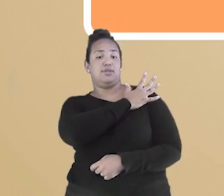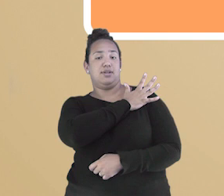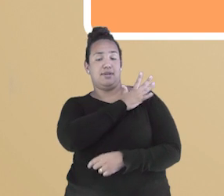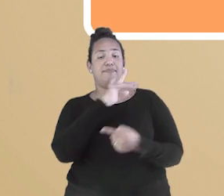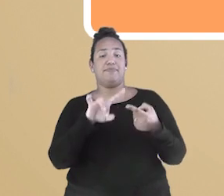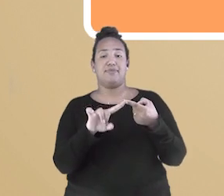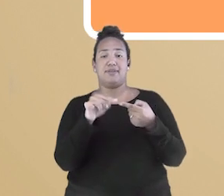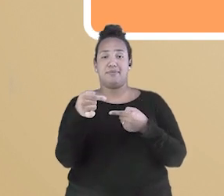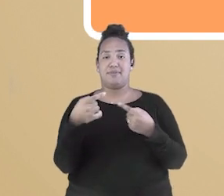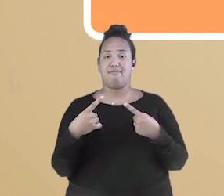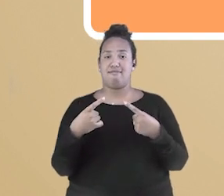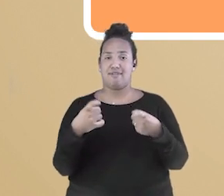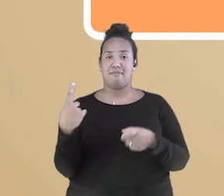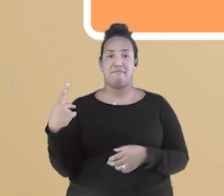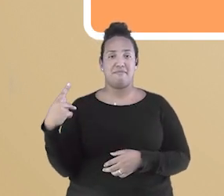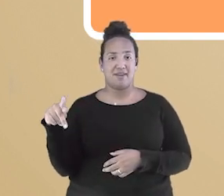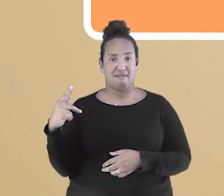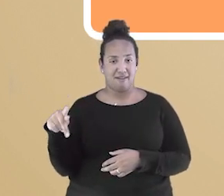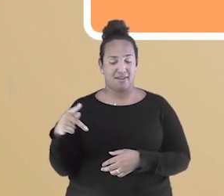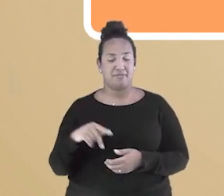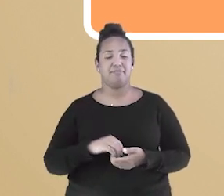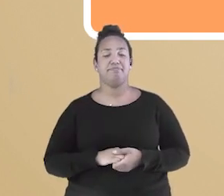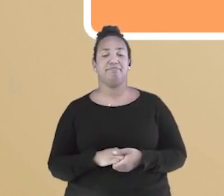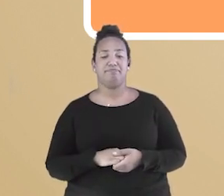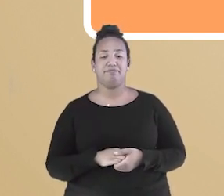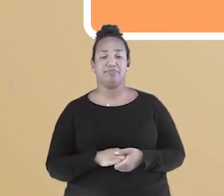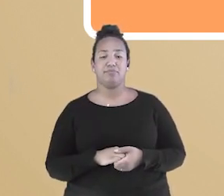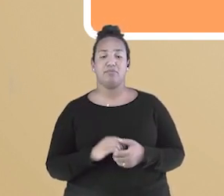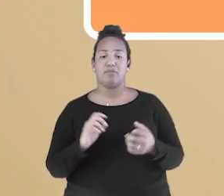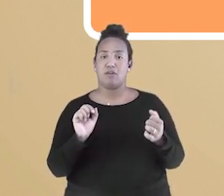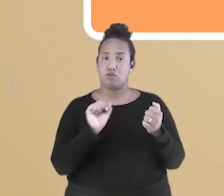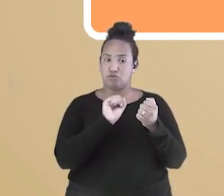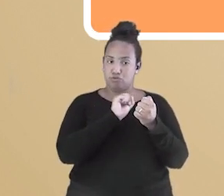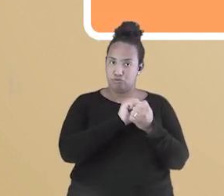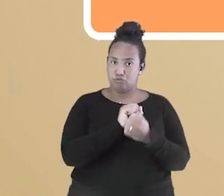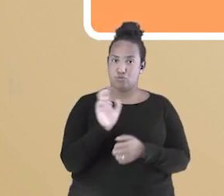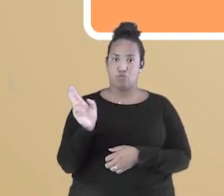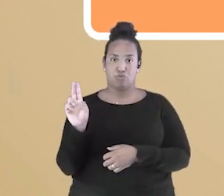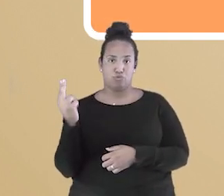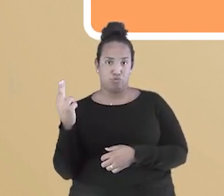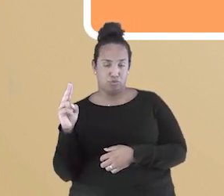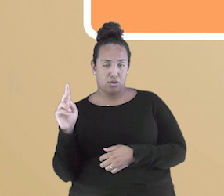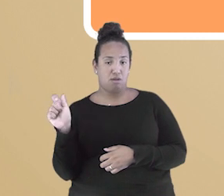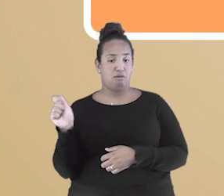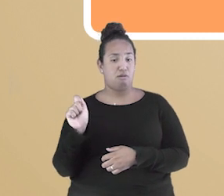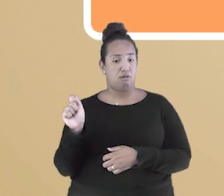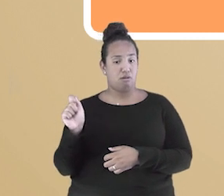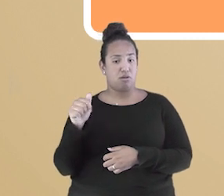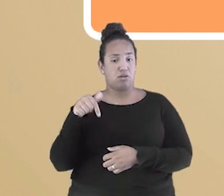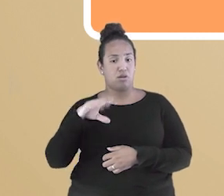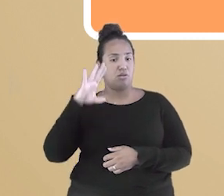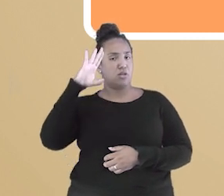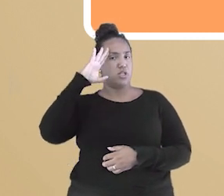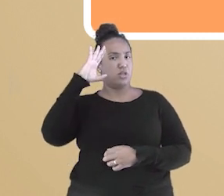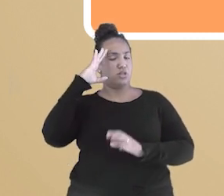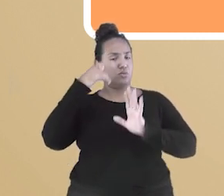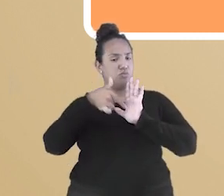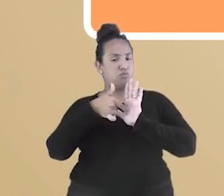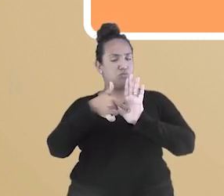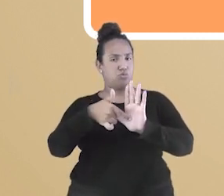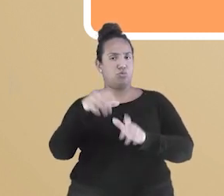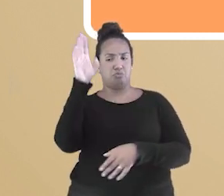Paraguai. Lutando ao lado de Uruguai e Argentina, o exército mostrou para a América Latina a soberania brasileira.